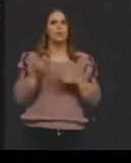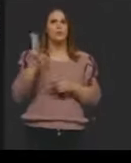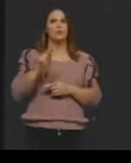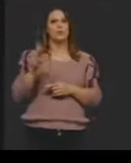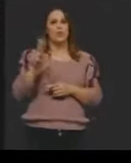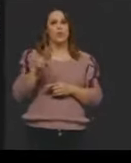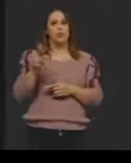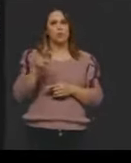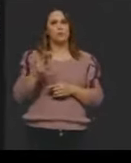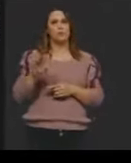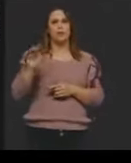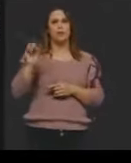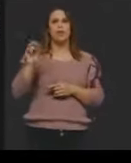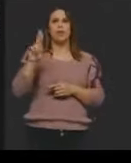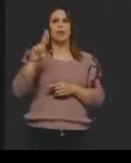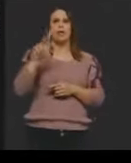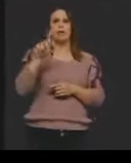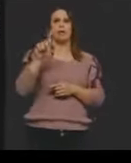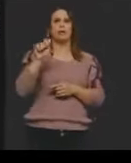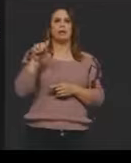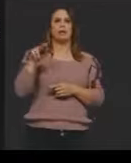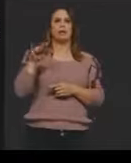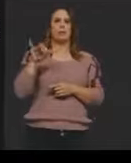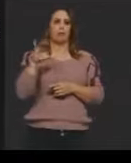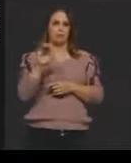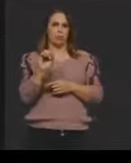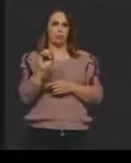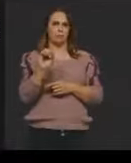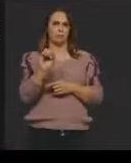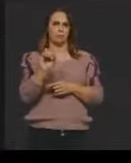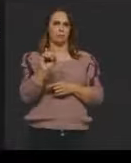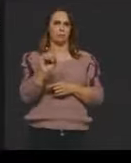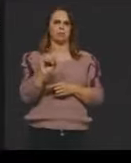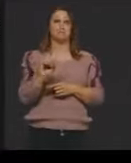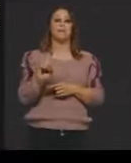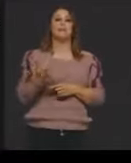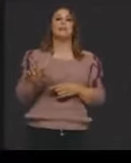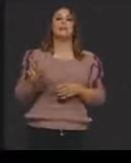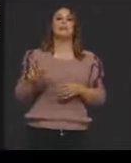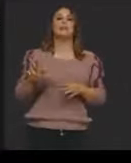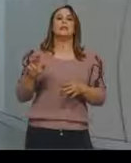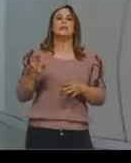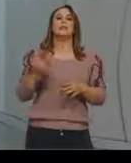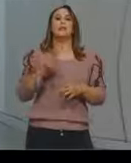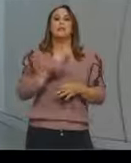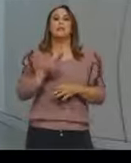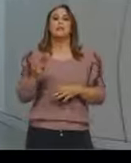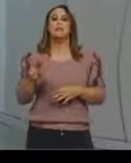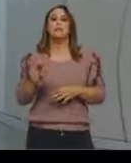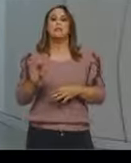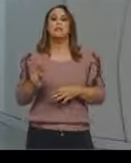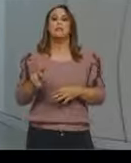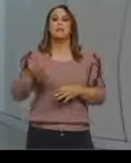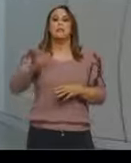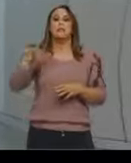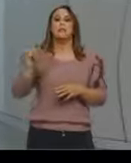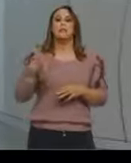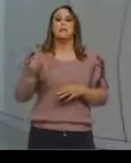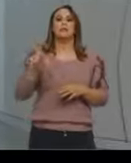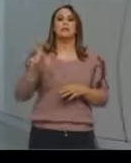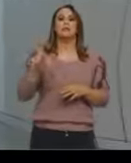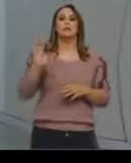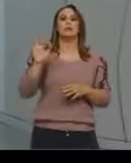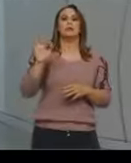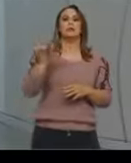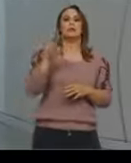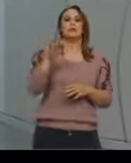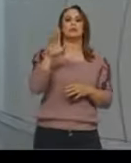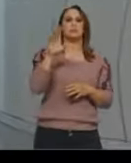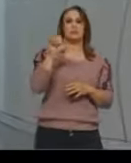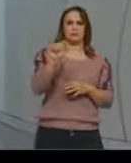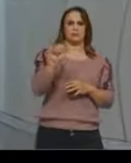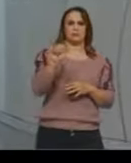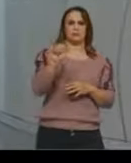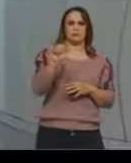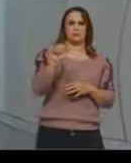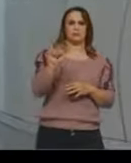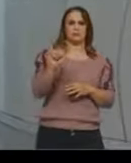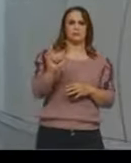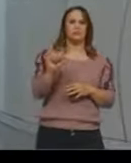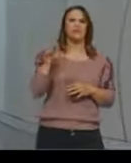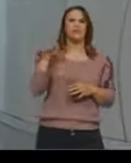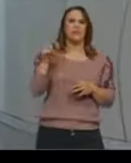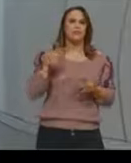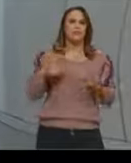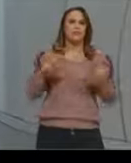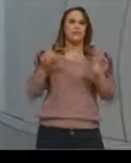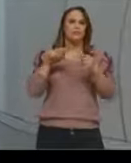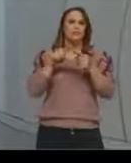fusão, tá? Esse tipo de molécula, desculpa, esse tipo de agarose, né, de gel, ele também pode ser utilizado,